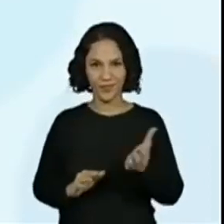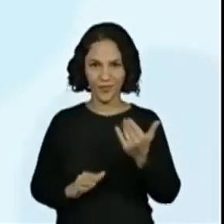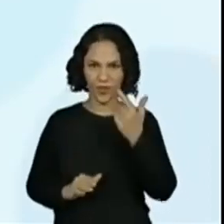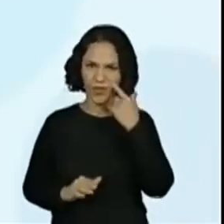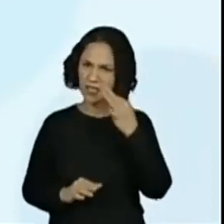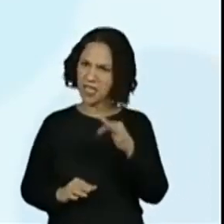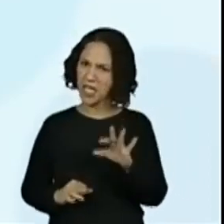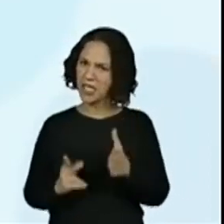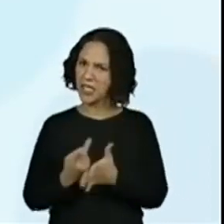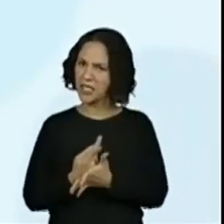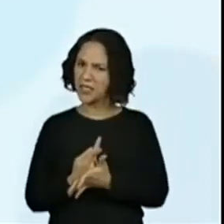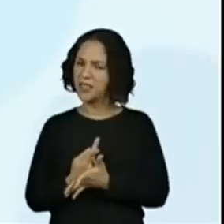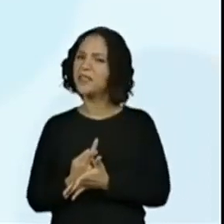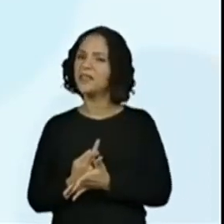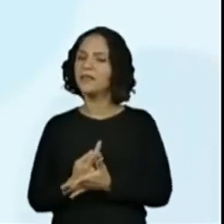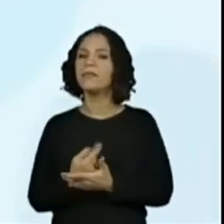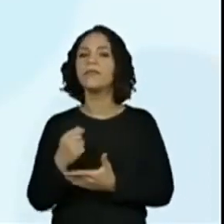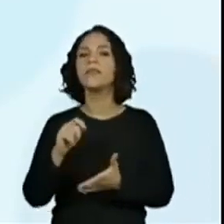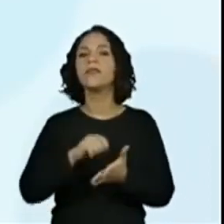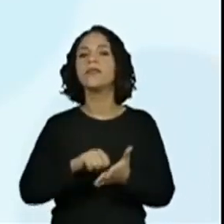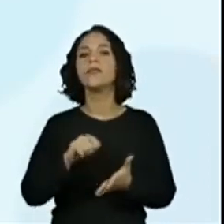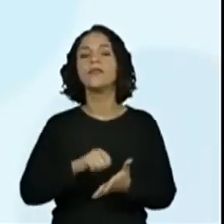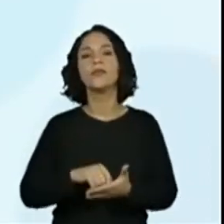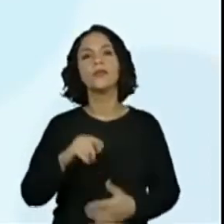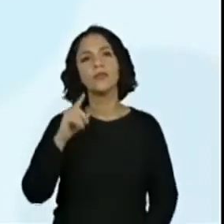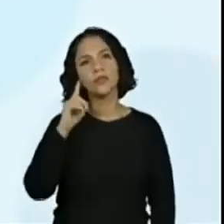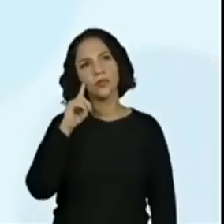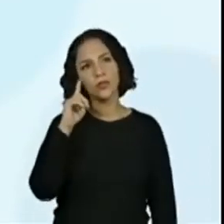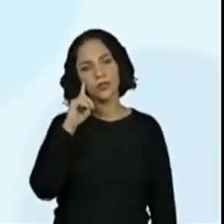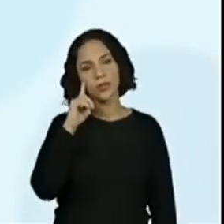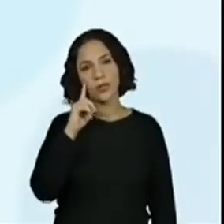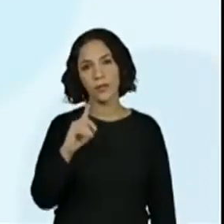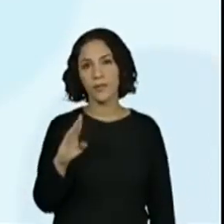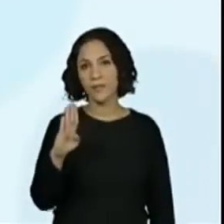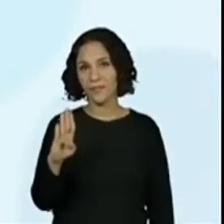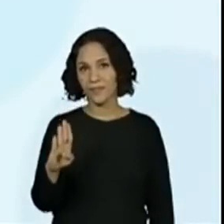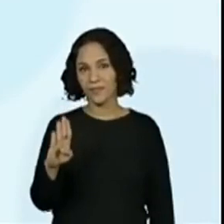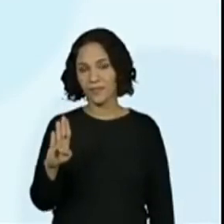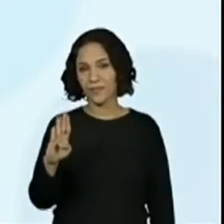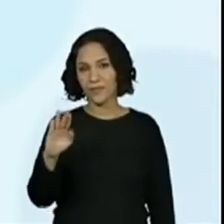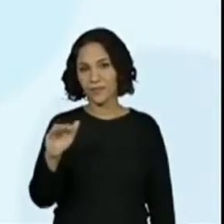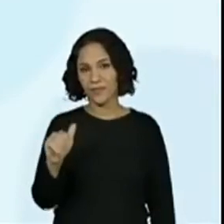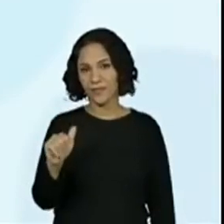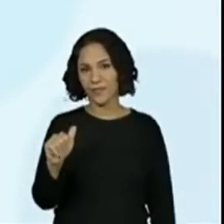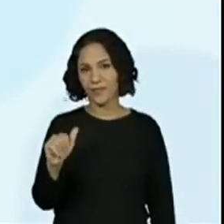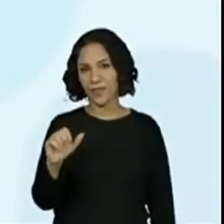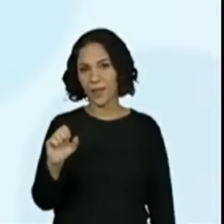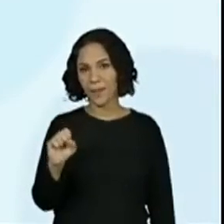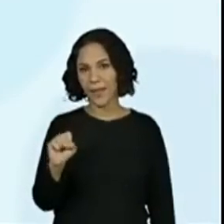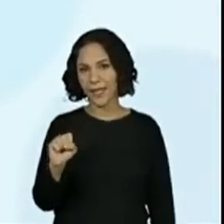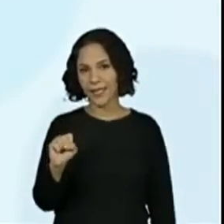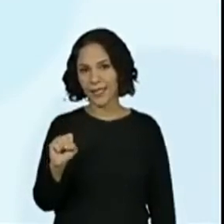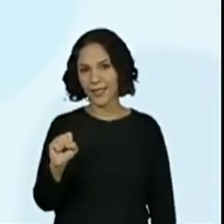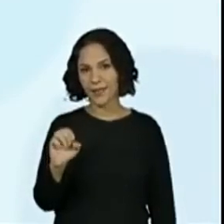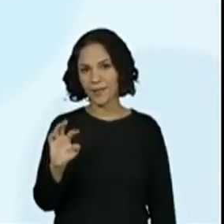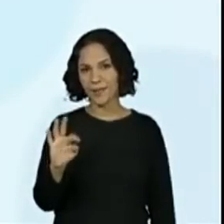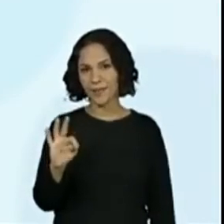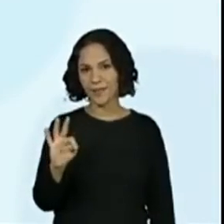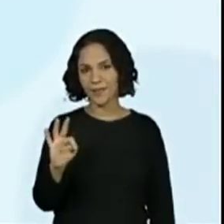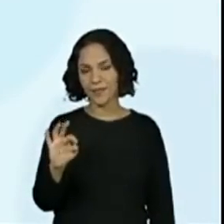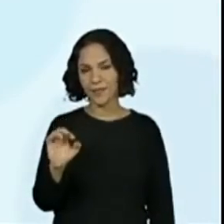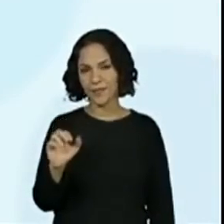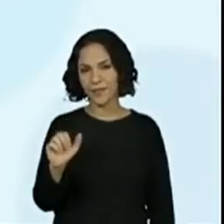se é isso mesmo. Eu preciso escrever bastante. Bastante. E olha a forma como ele escreveu, ó.